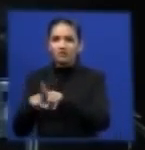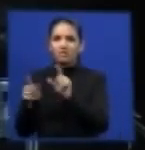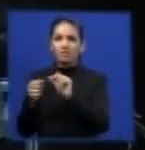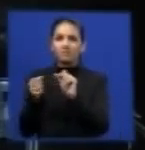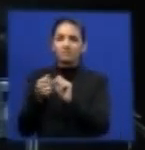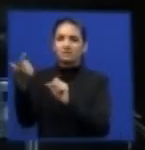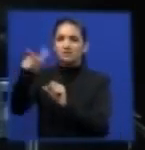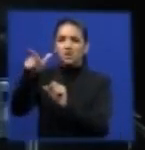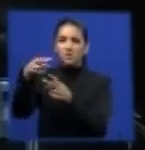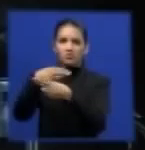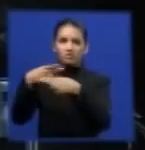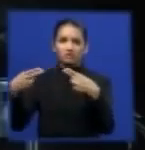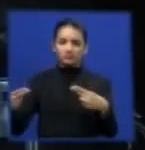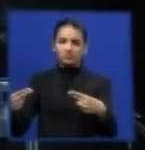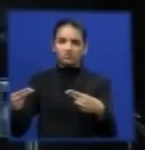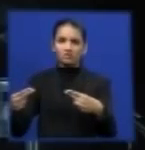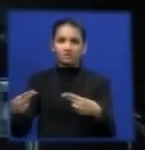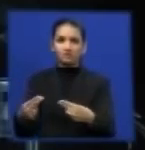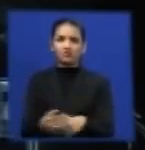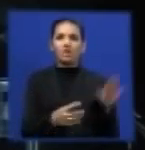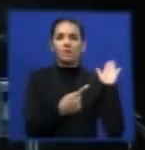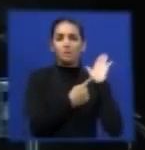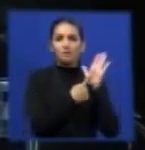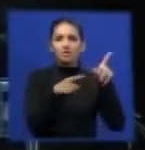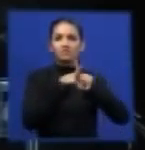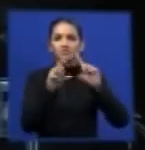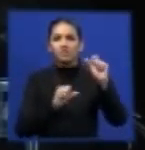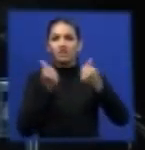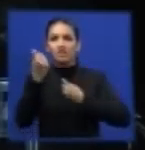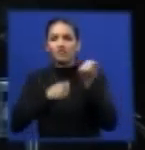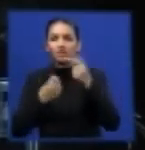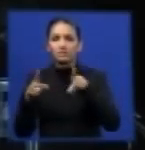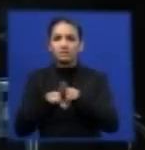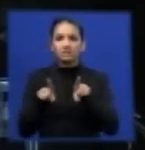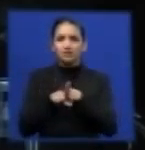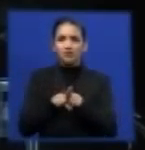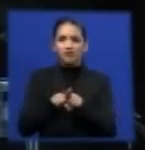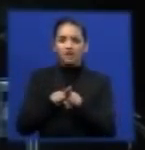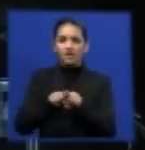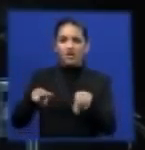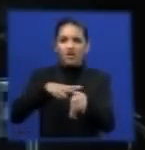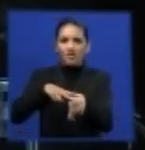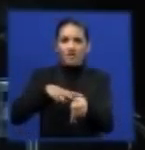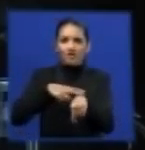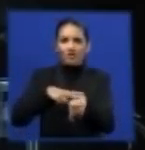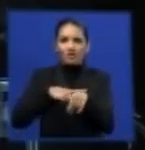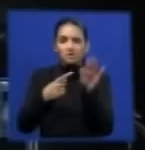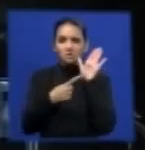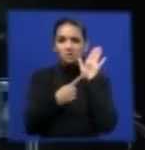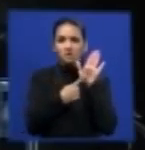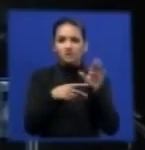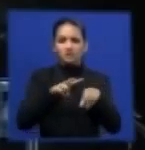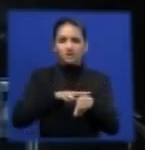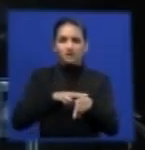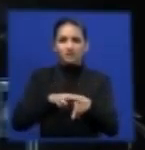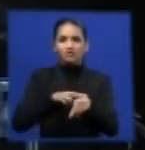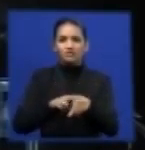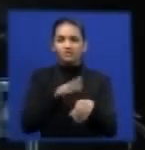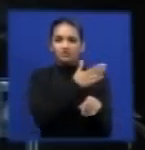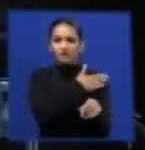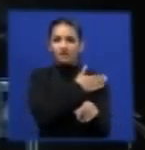a planta industrial de uma fábrica, e ali são pisos. O em verde, ali na esquerda, é utilizado para